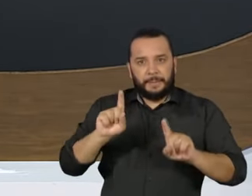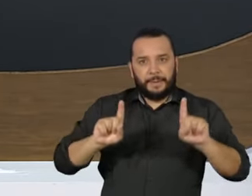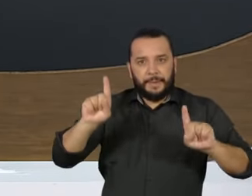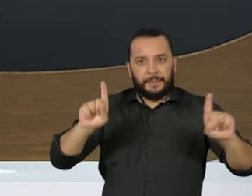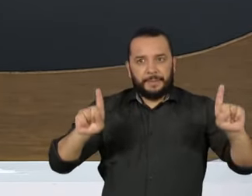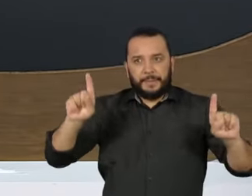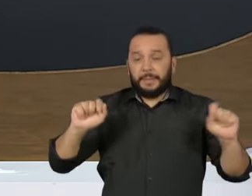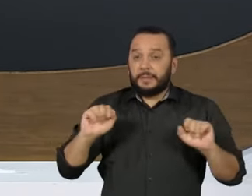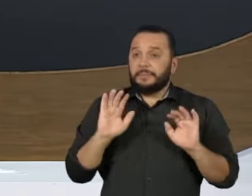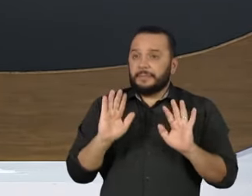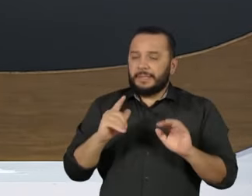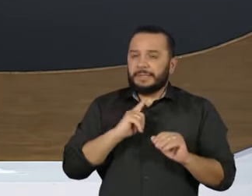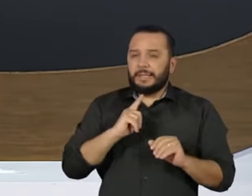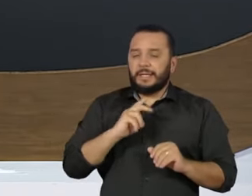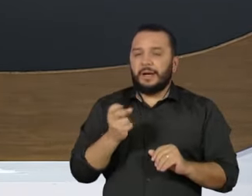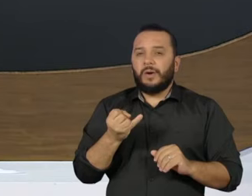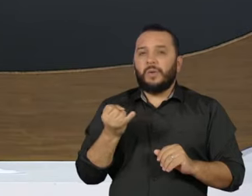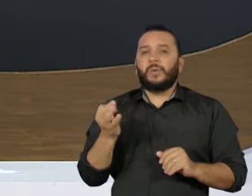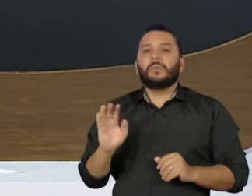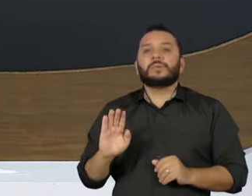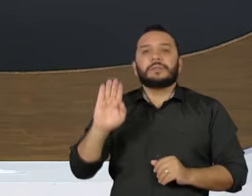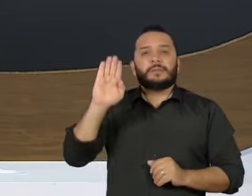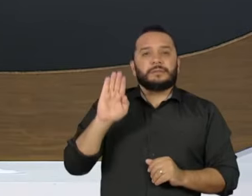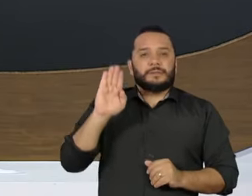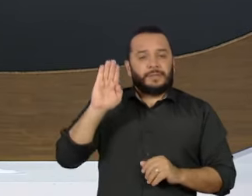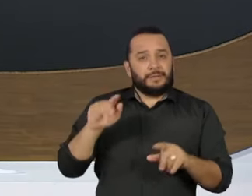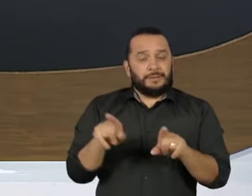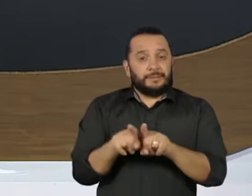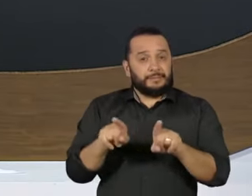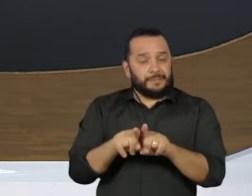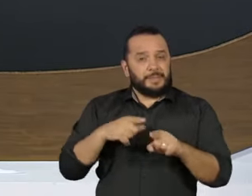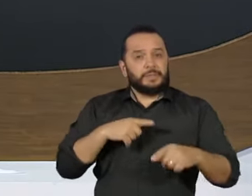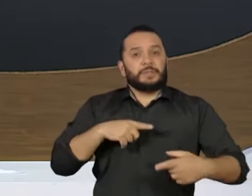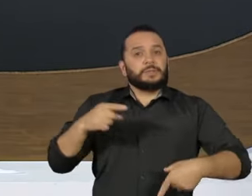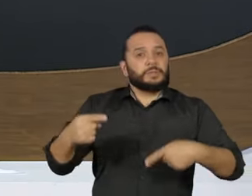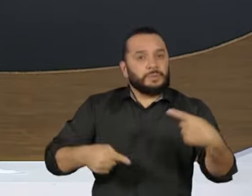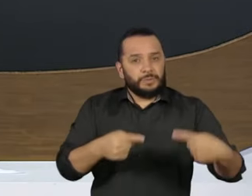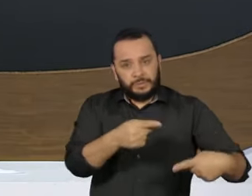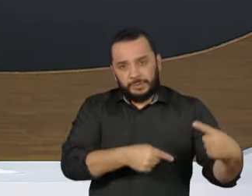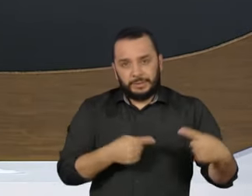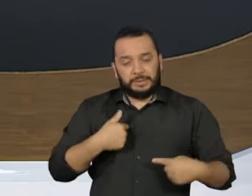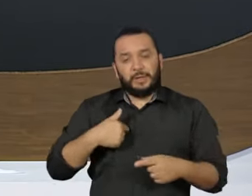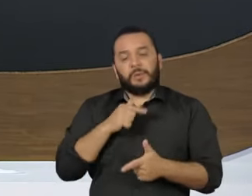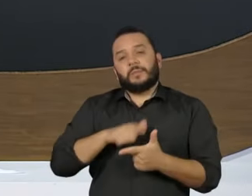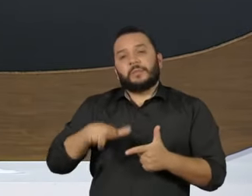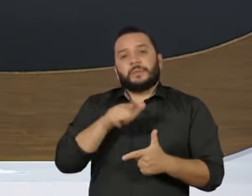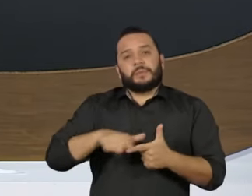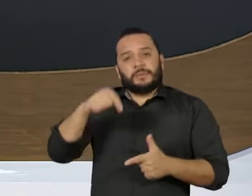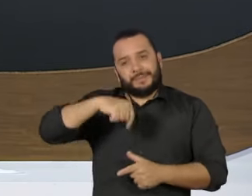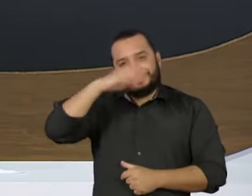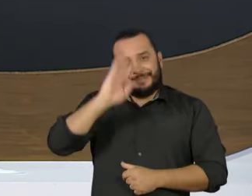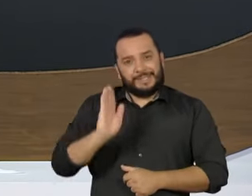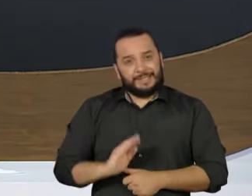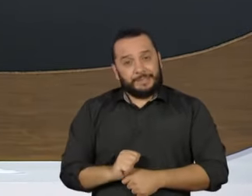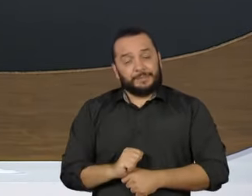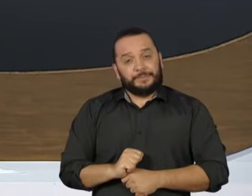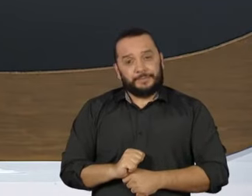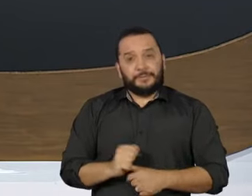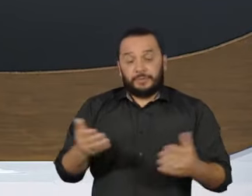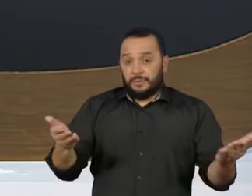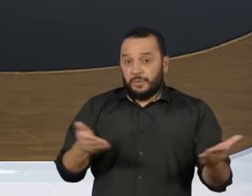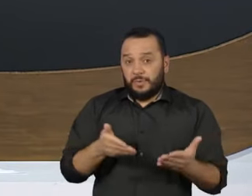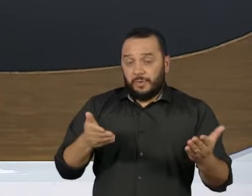com as definições de candidaturas e as discussões em torno dos grandes problemas do nosso país. O nosso